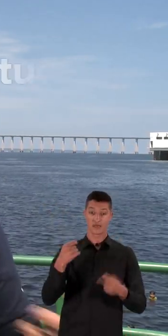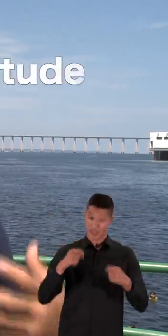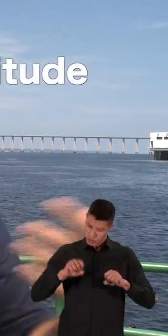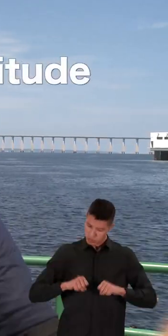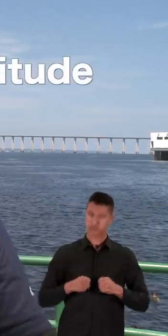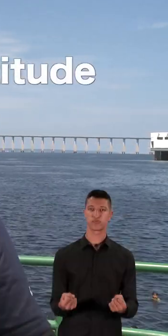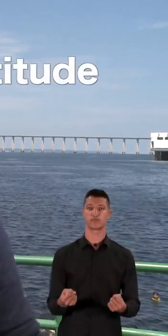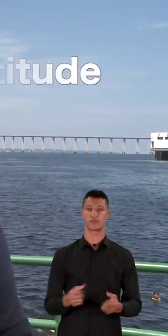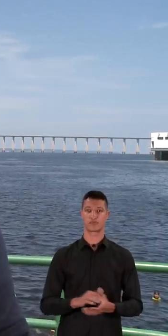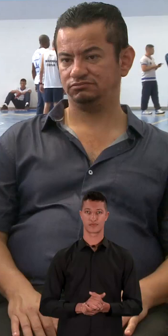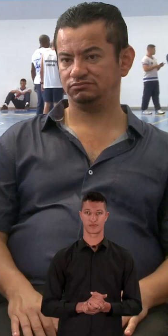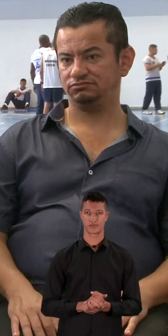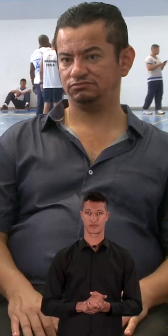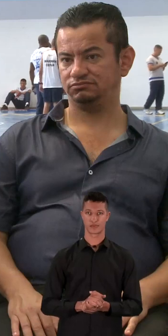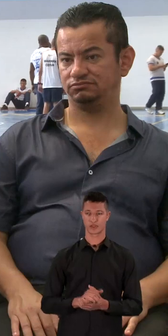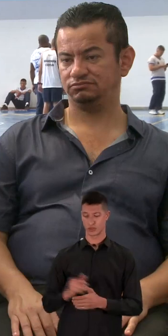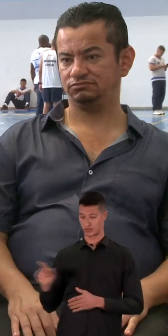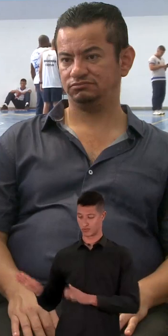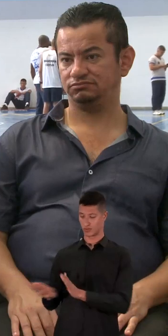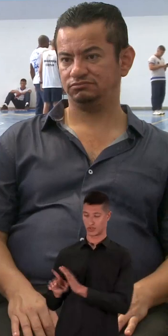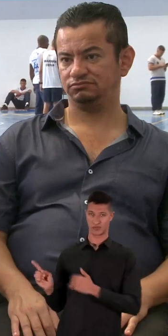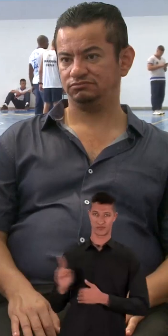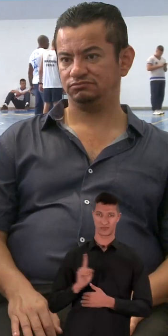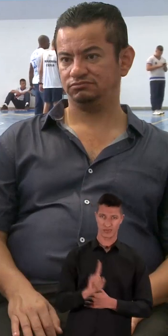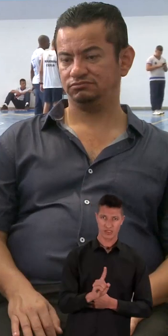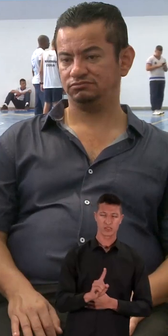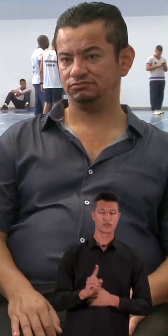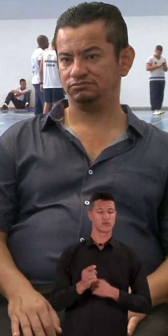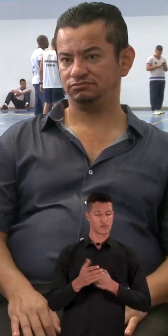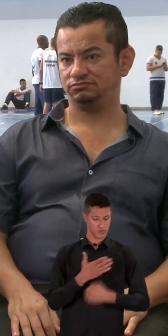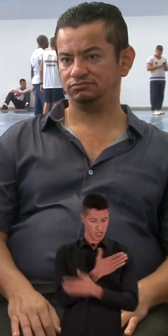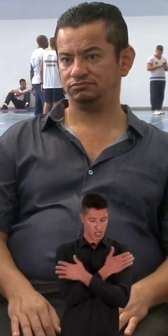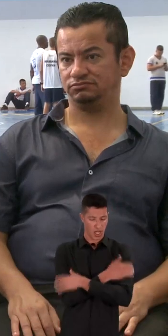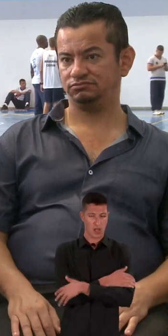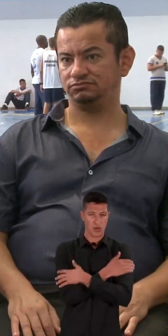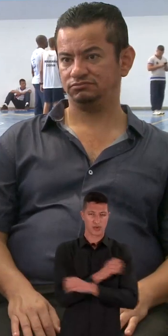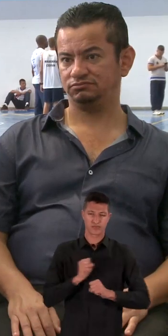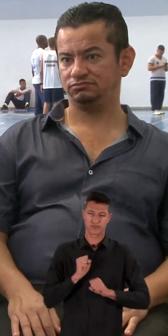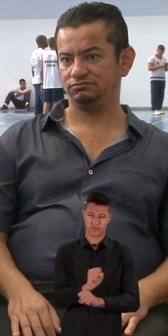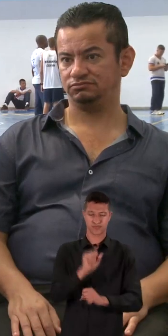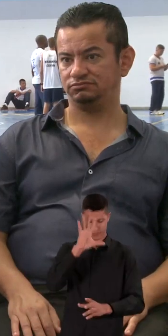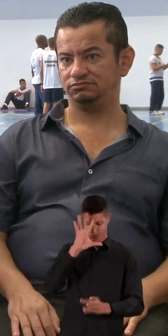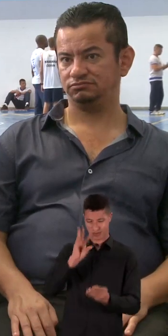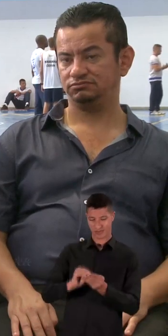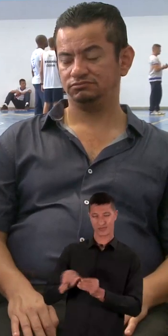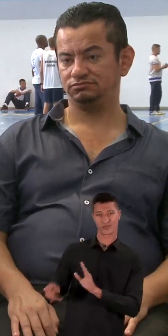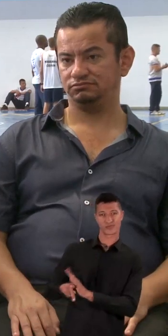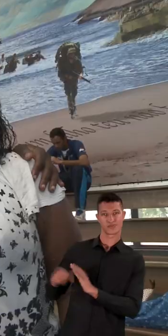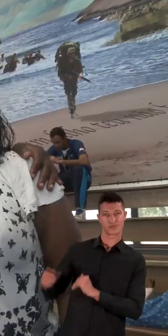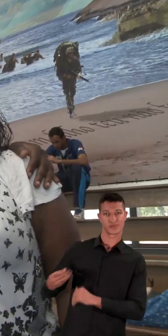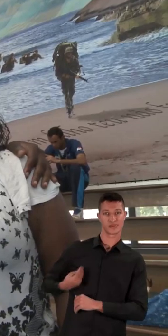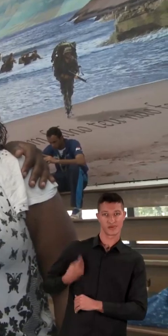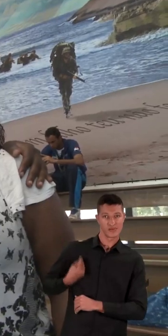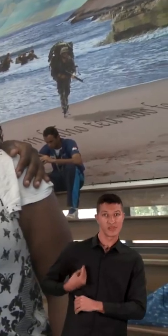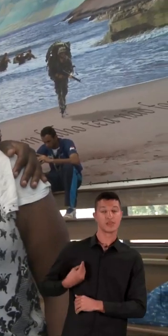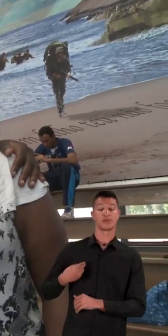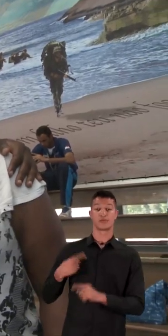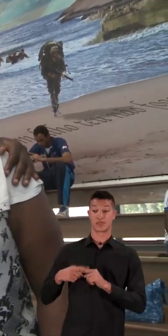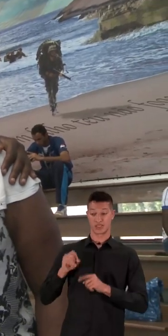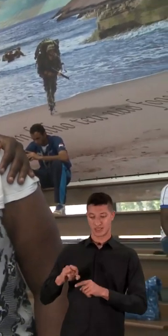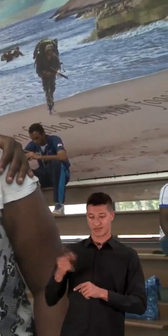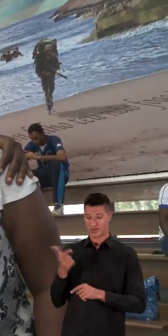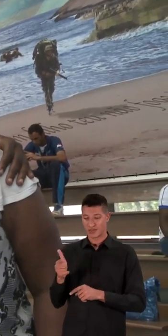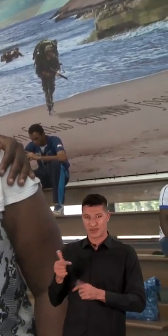você tem que tomar atitude. Quando ele chegou aqui, por ele ter sido acolhido, por ele ter entendido a situação dele,